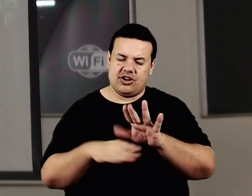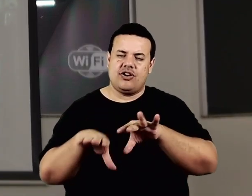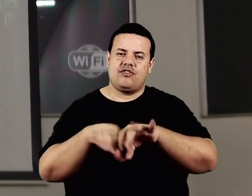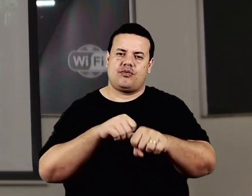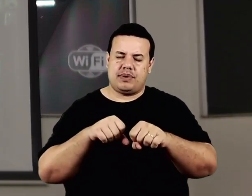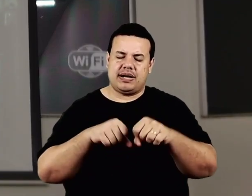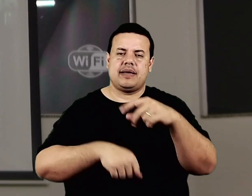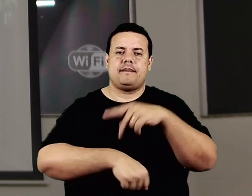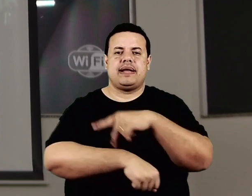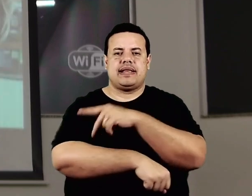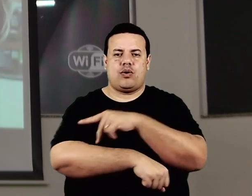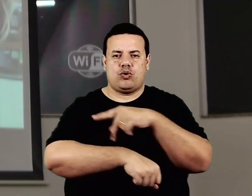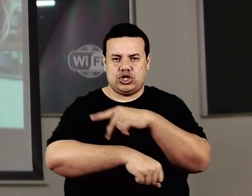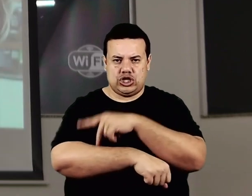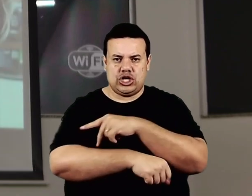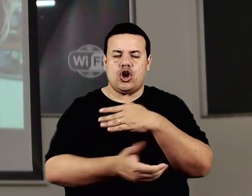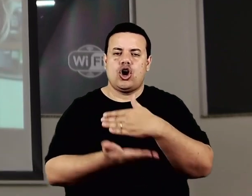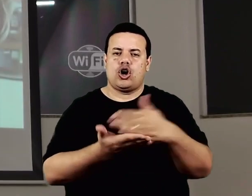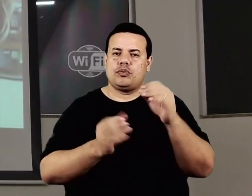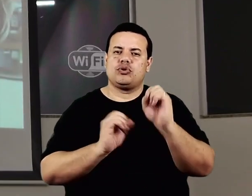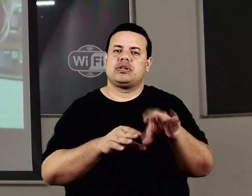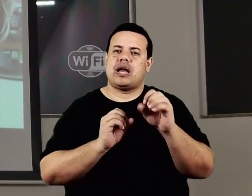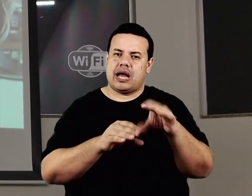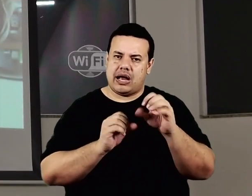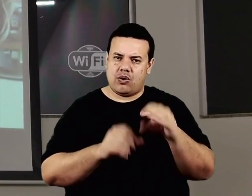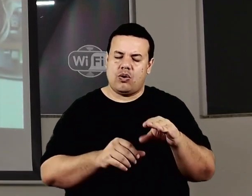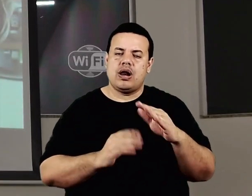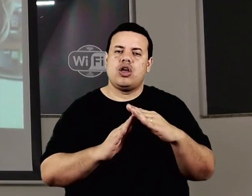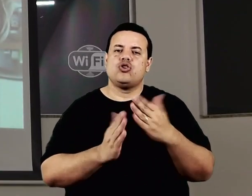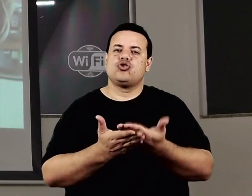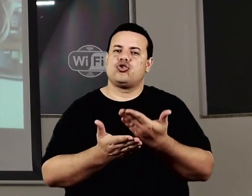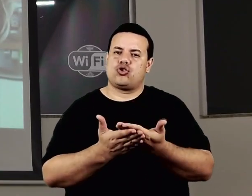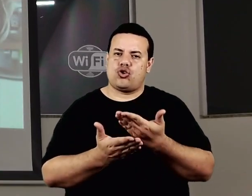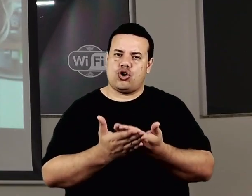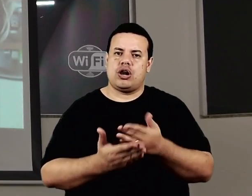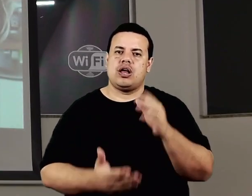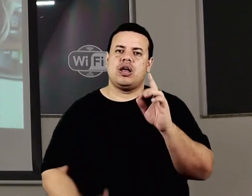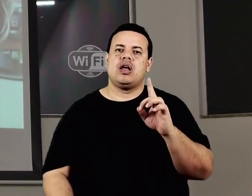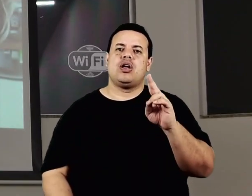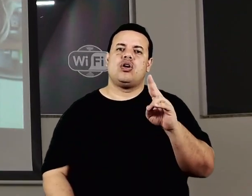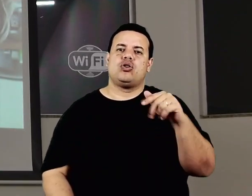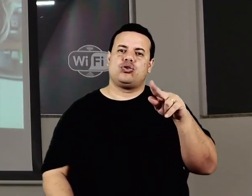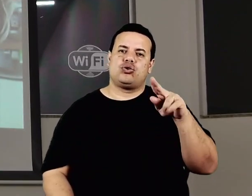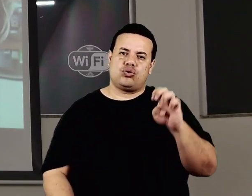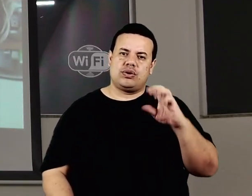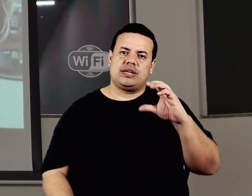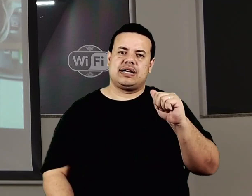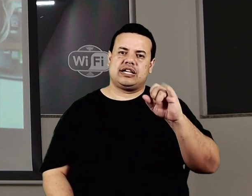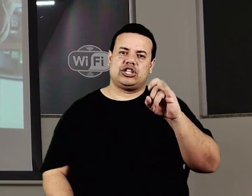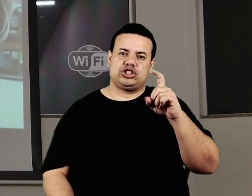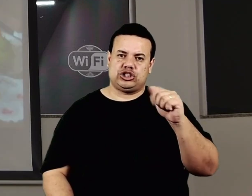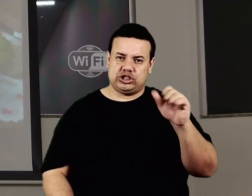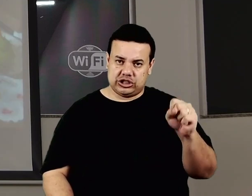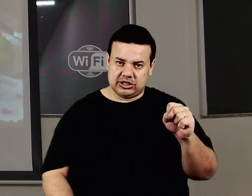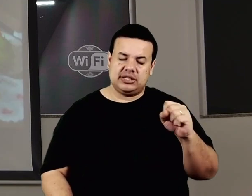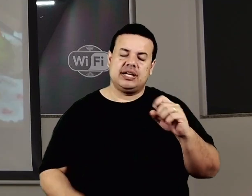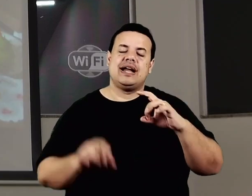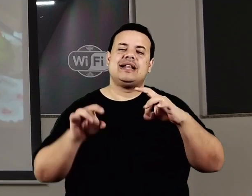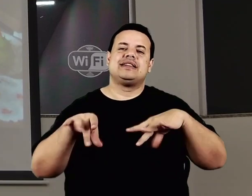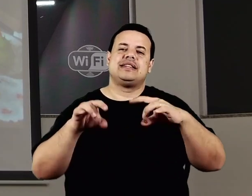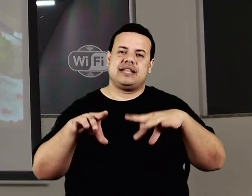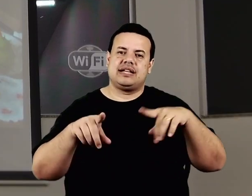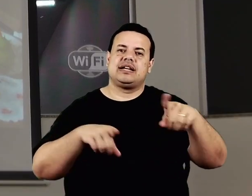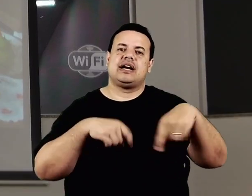passou a dar aulas na Escola Duque de Caxias, ministrando as aulas de português, matemática, técnicas agrícolas, entre outras